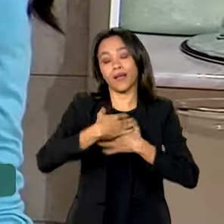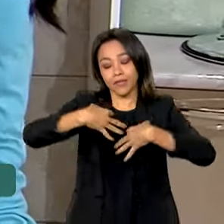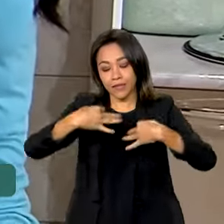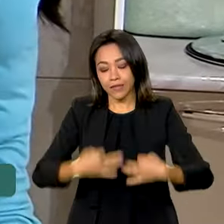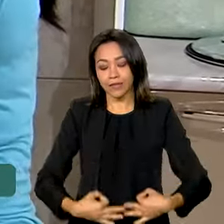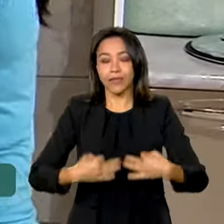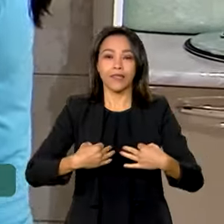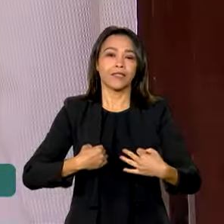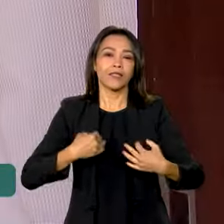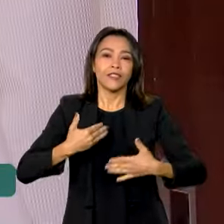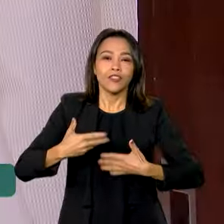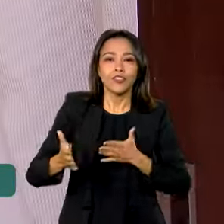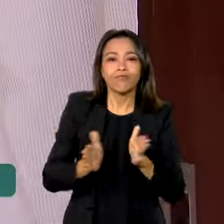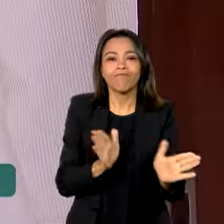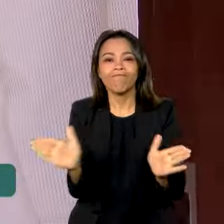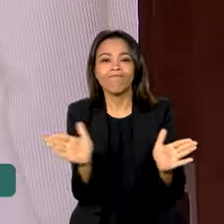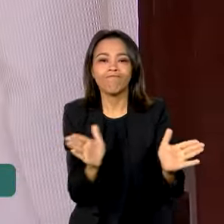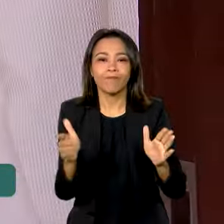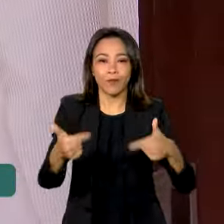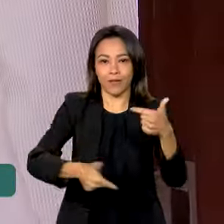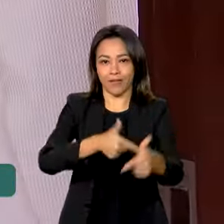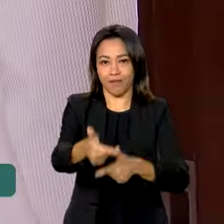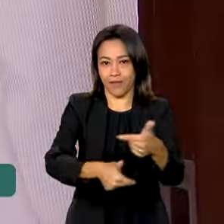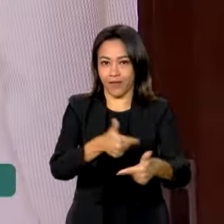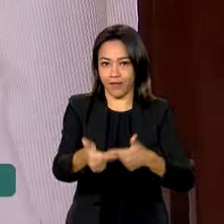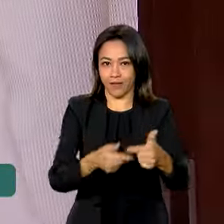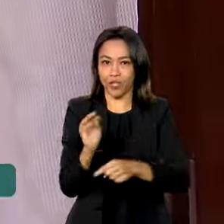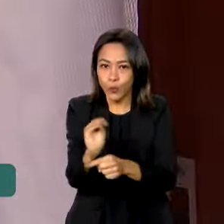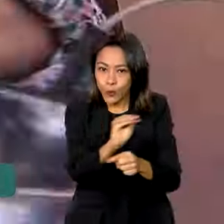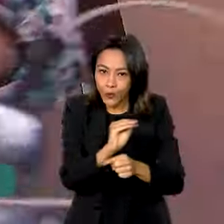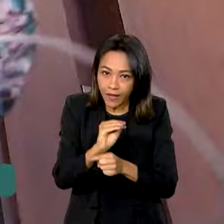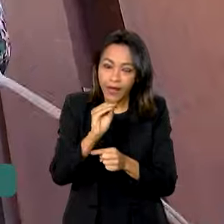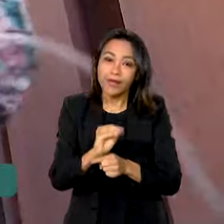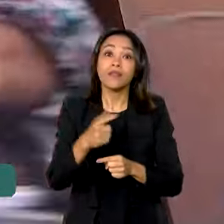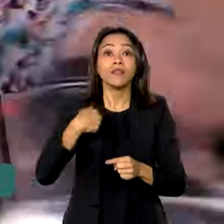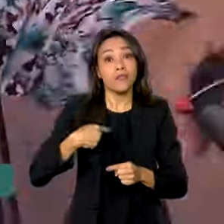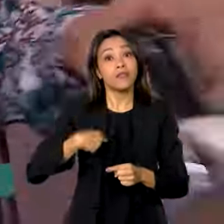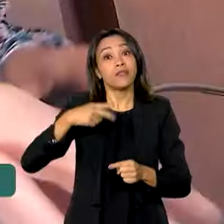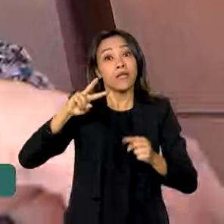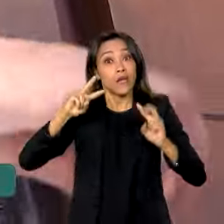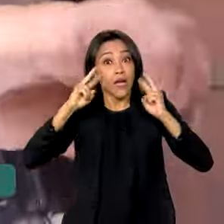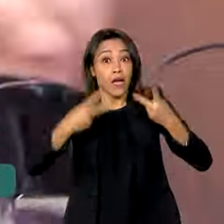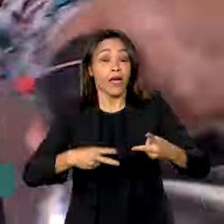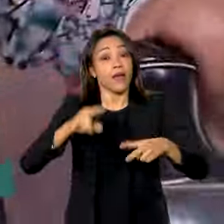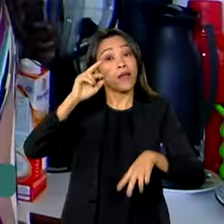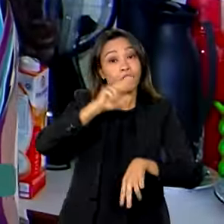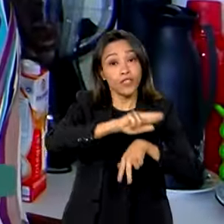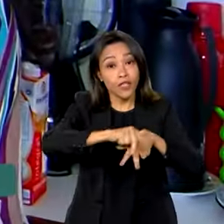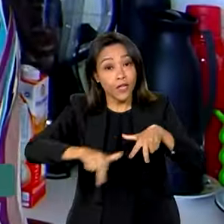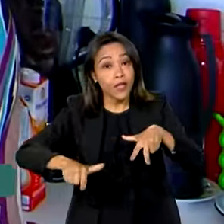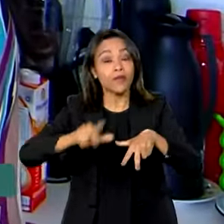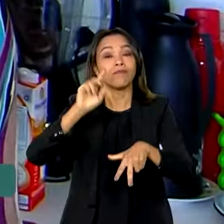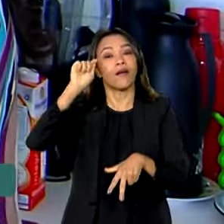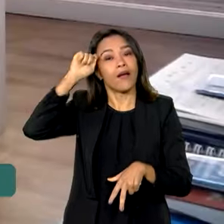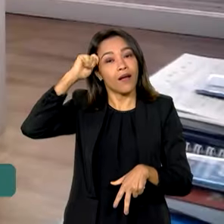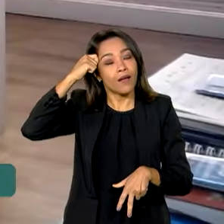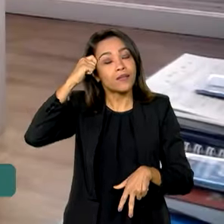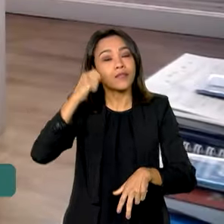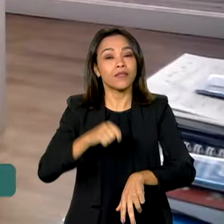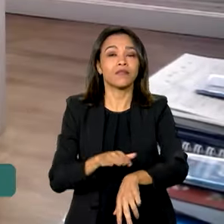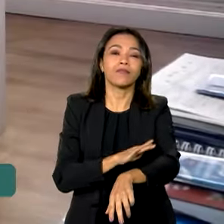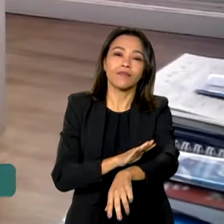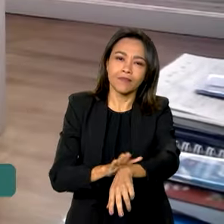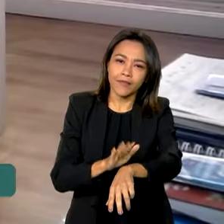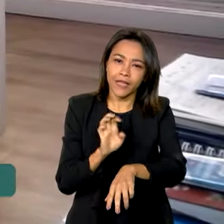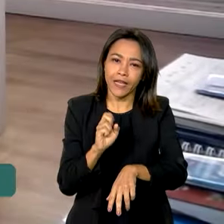igualitária do trabalho de cuidado e levar em conta as desigualdades de gênero, raça e etnia. A